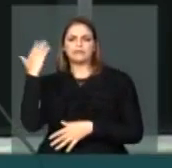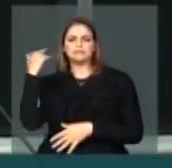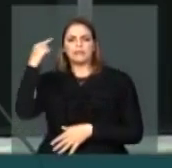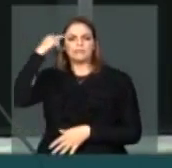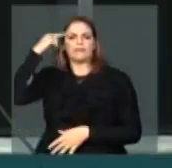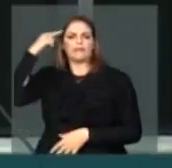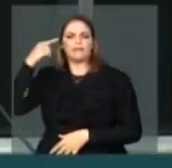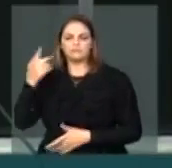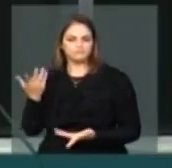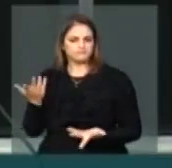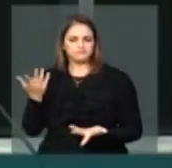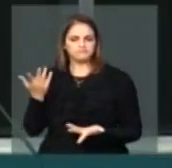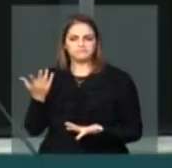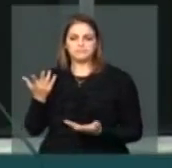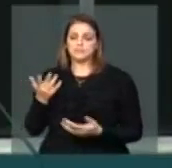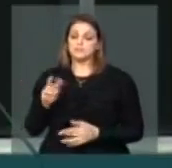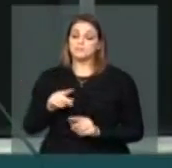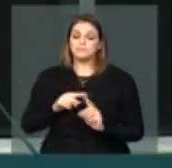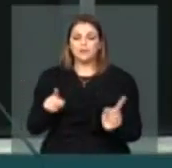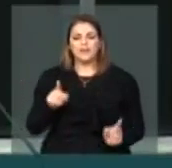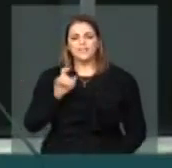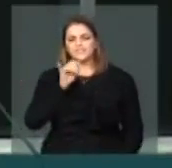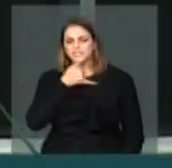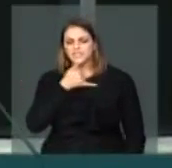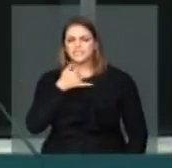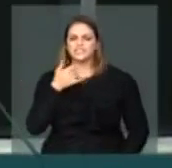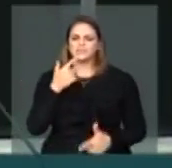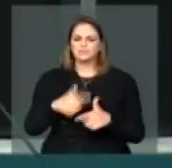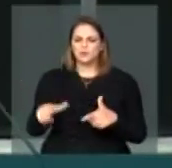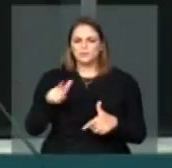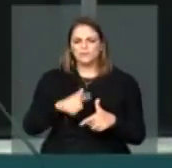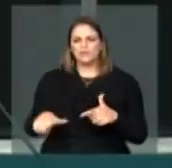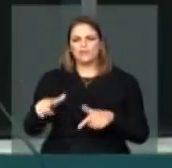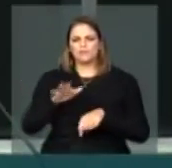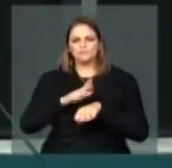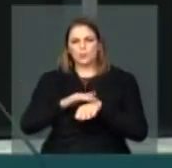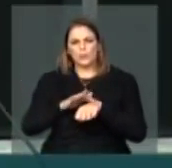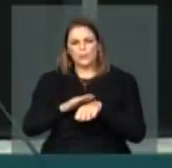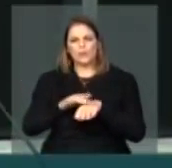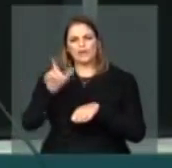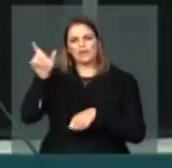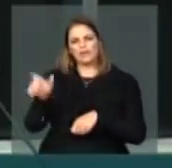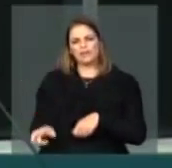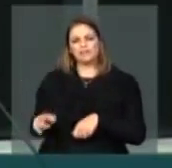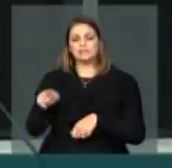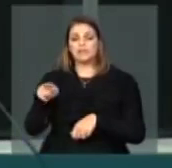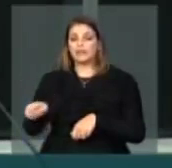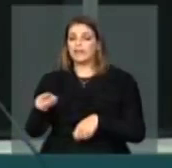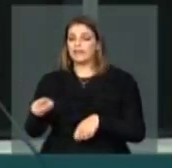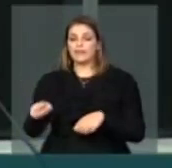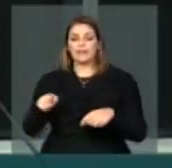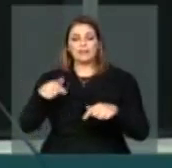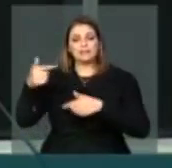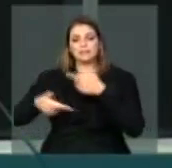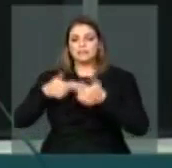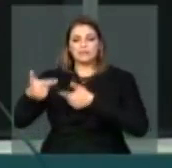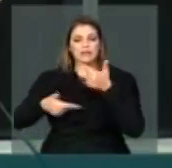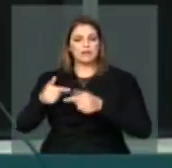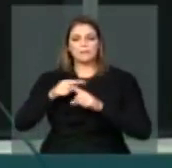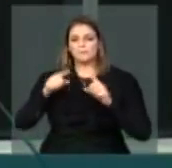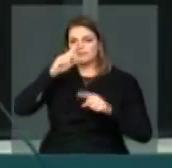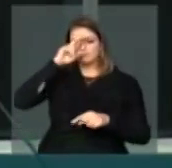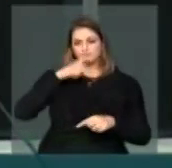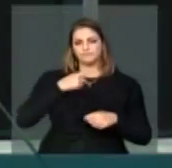Infelizmente, por problemas de saúde, preocupado em cuidar do mundo, cuidou pouco de si, o Neiva partiu,